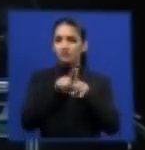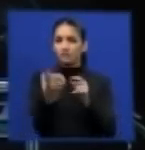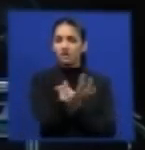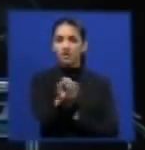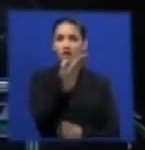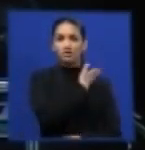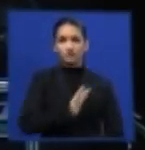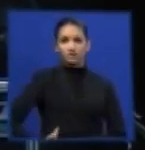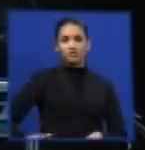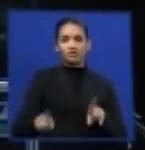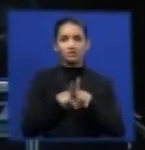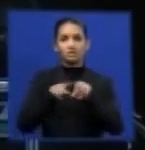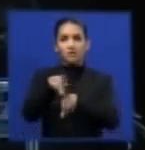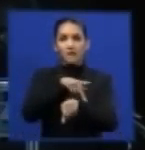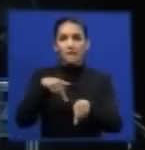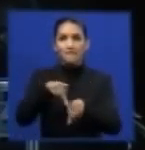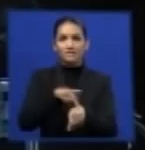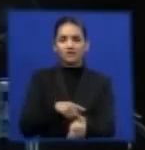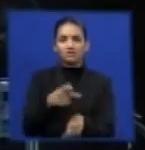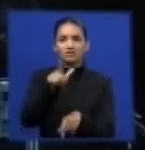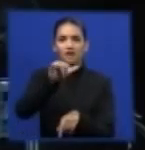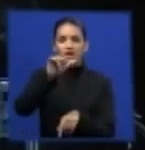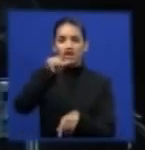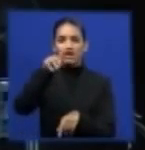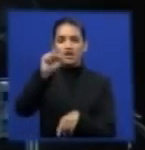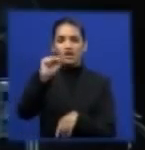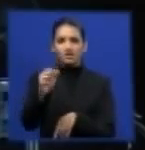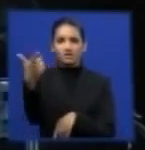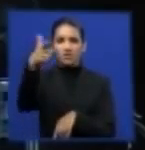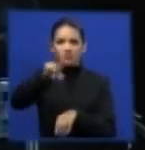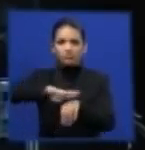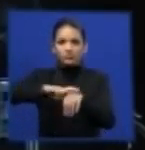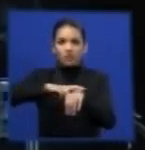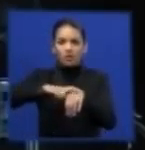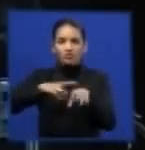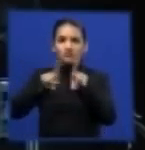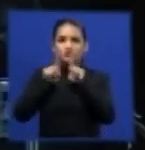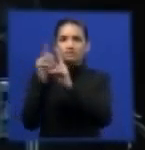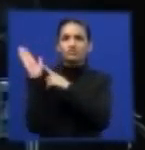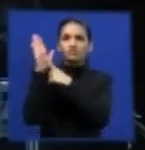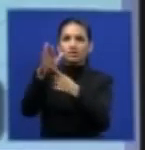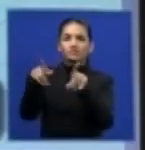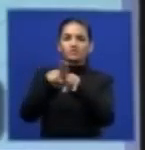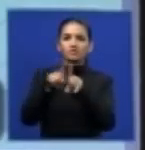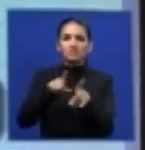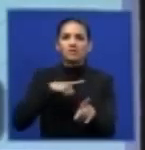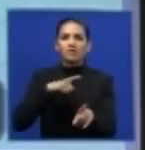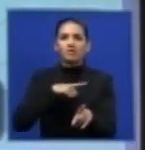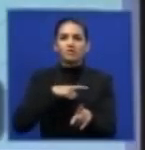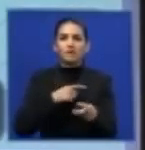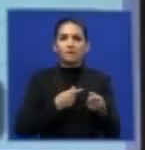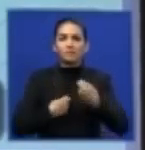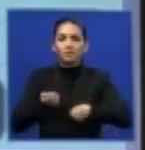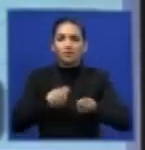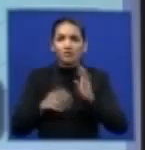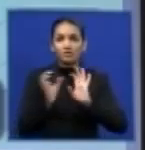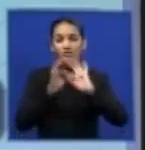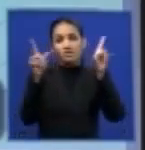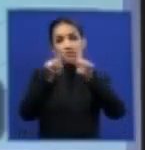E os países ali em lilás, que eu destaco a Alemanha e a Inglaterra, eles são considerados mercados livres, porém não